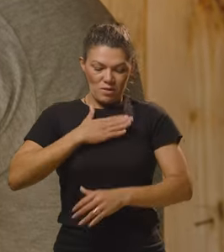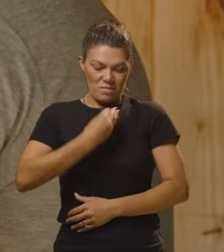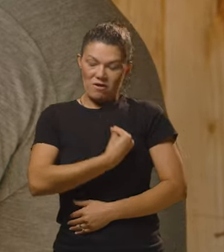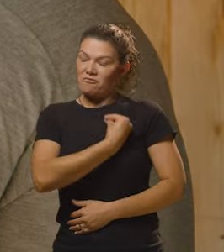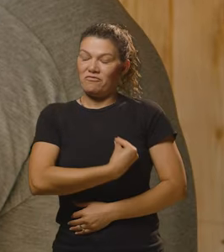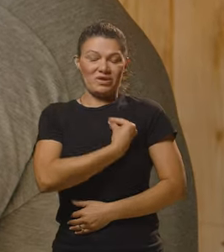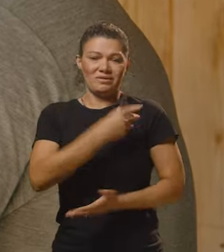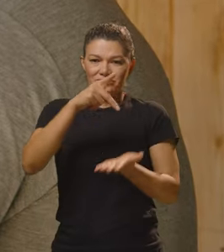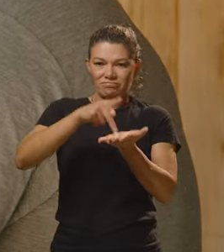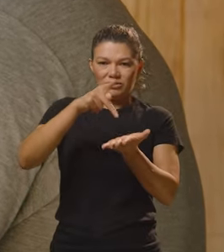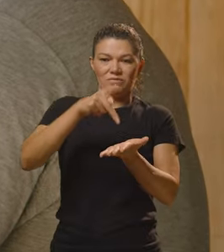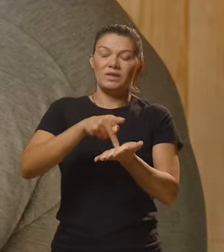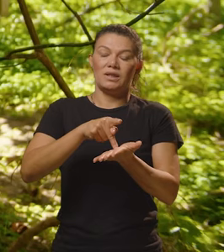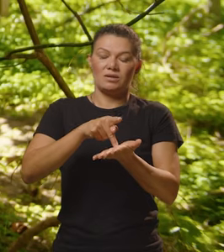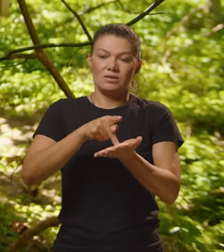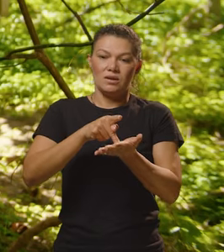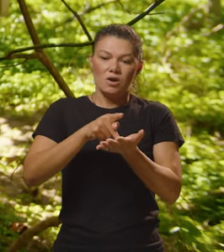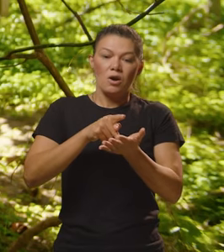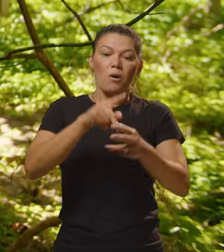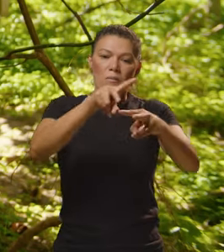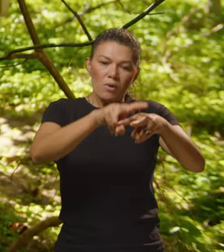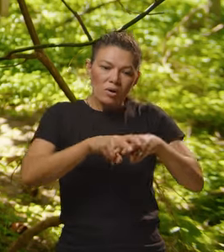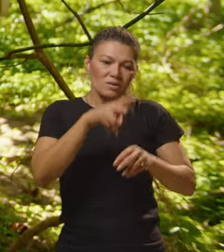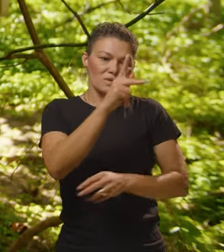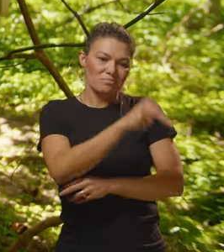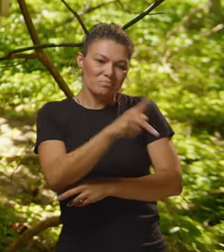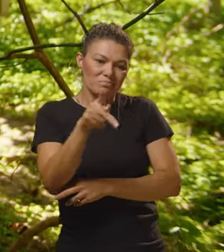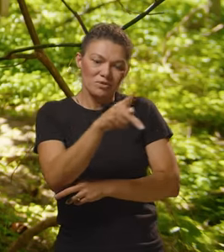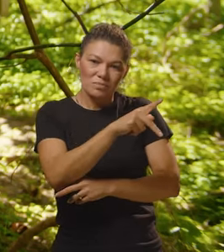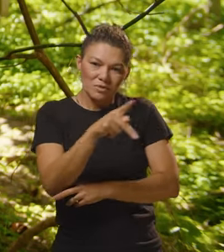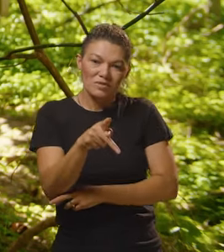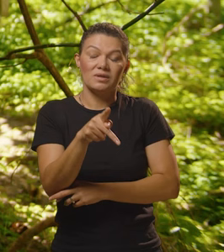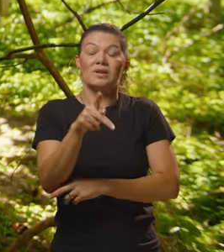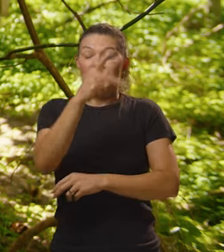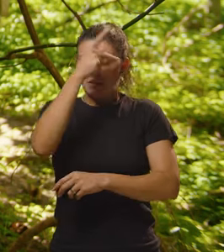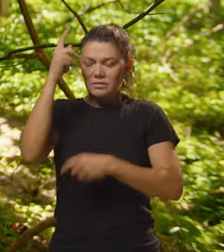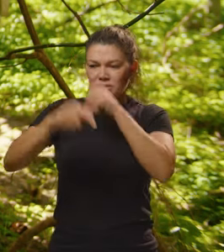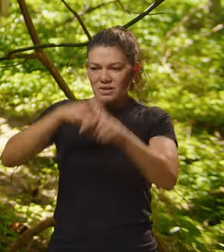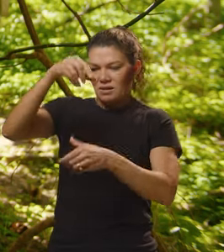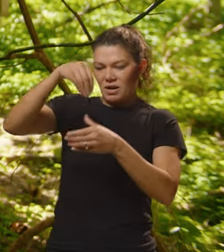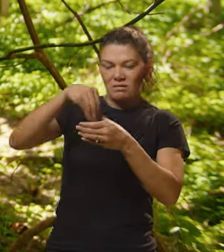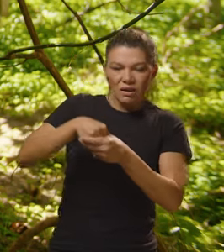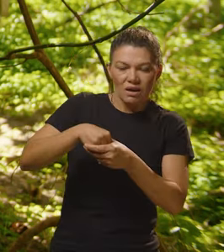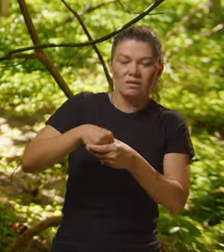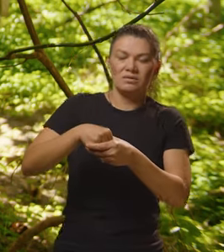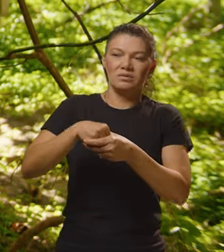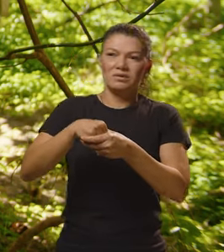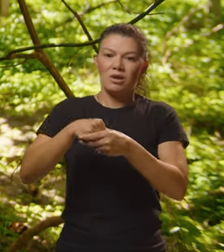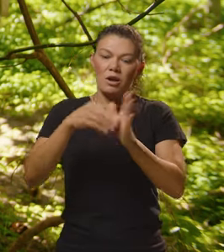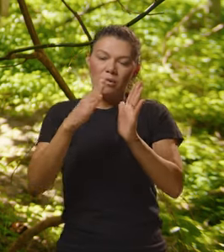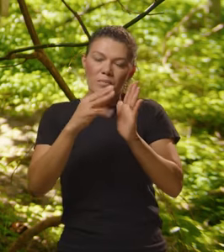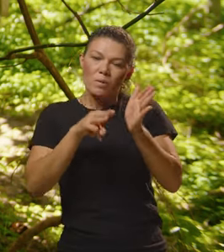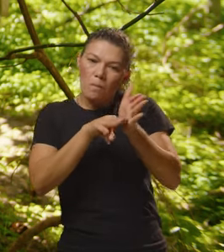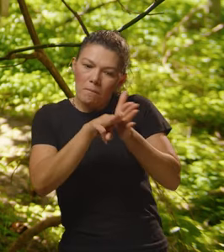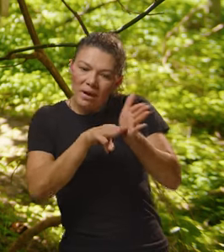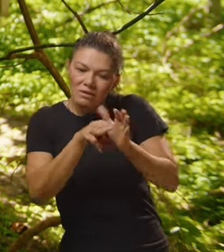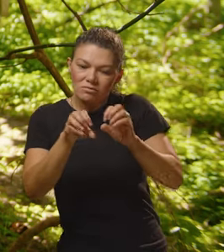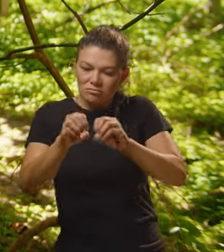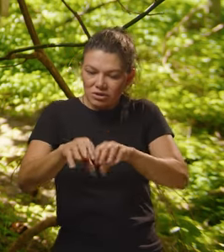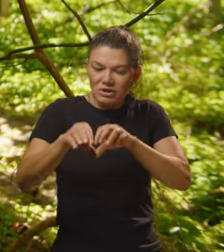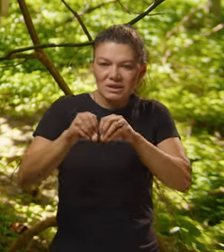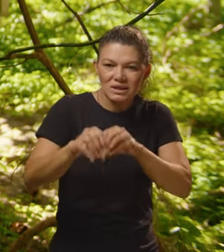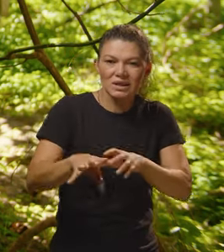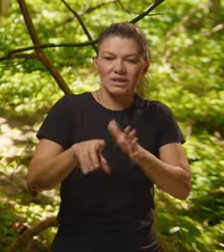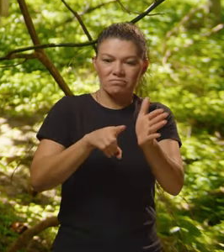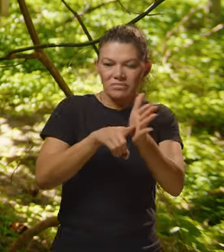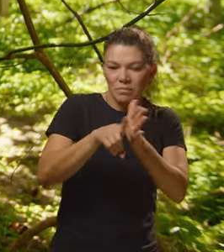sem dúvida, por causa dos professores, por causa dos colaboradores, pelo método